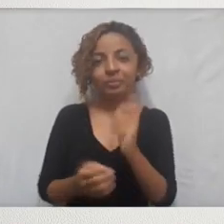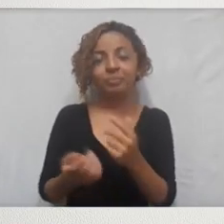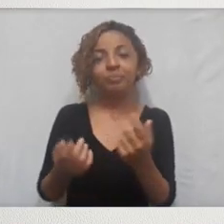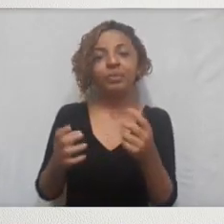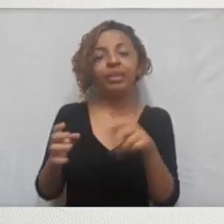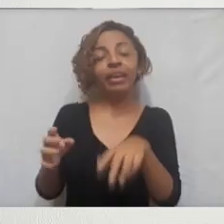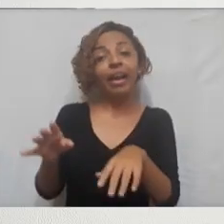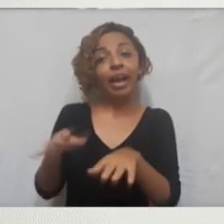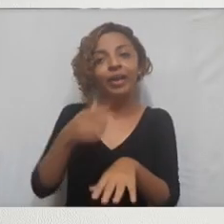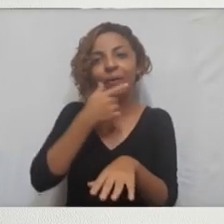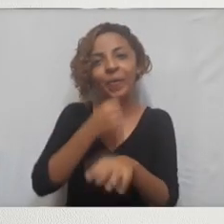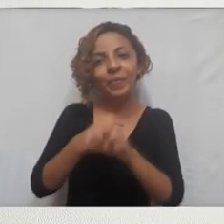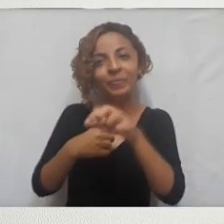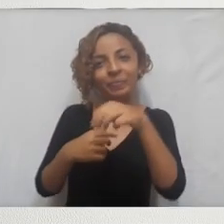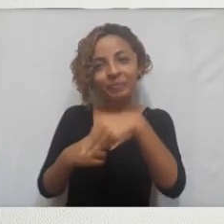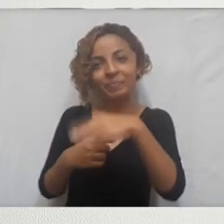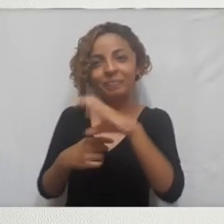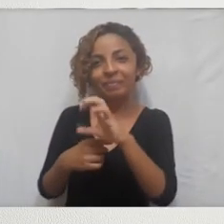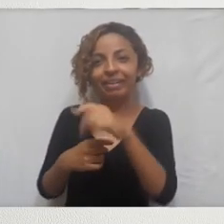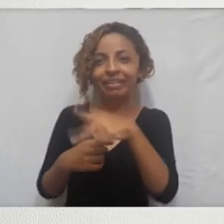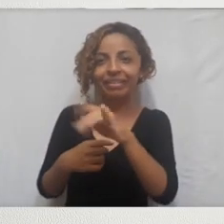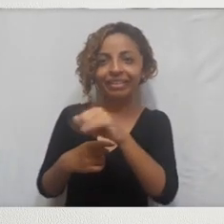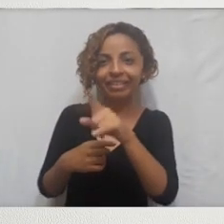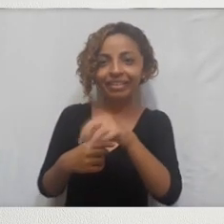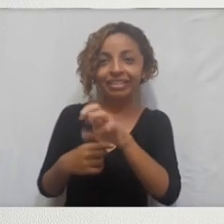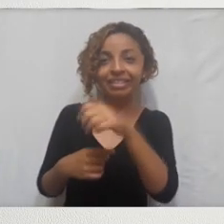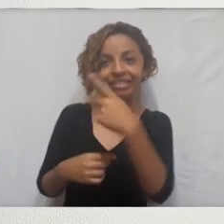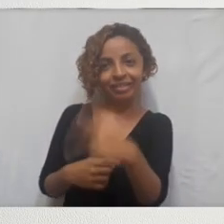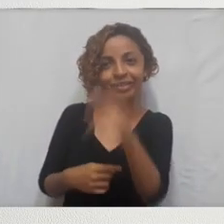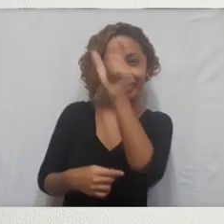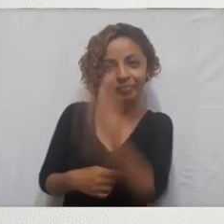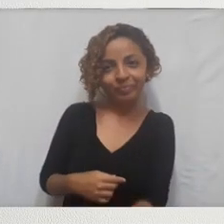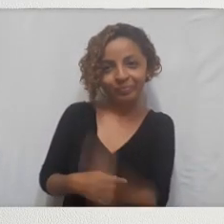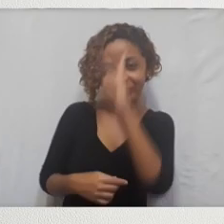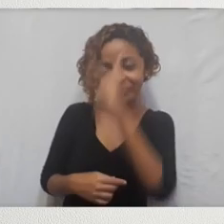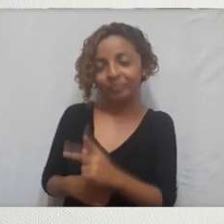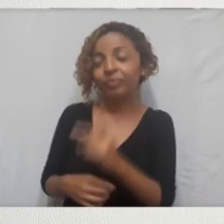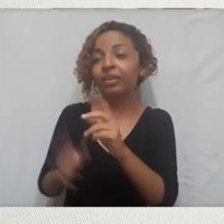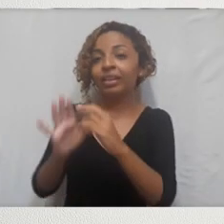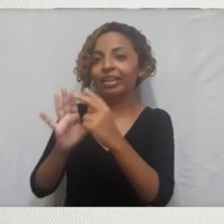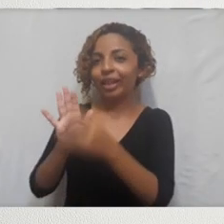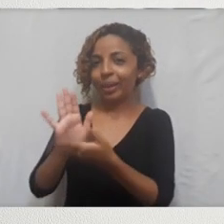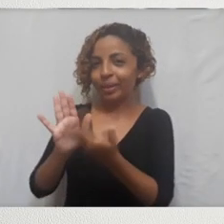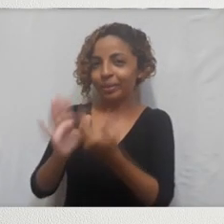vai tendo a juventude durante os anos 60, que aí são outros tipos de conturbações sociais,